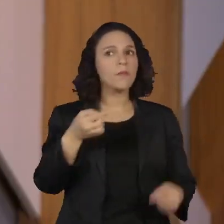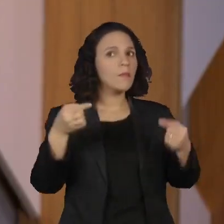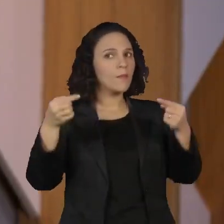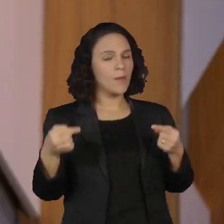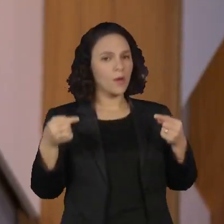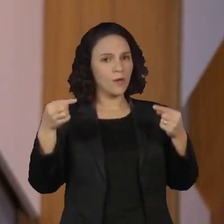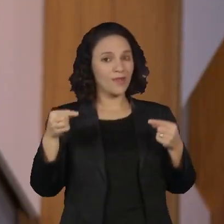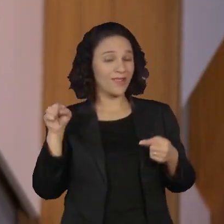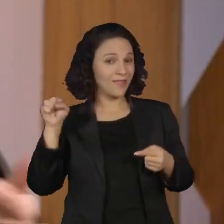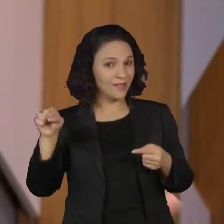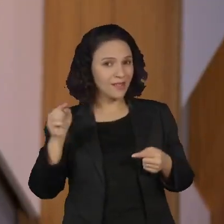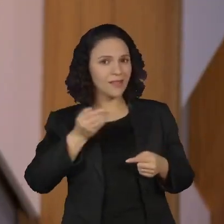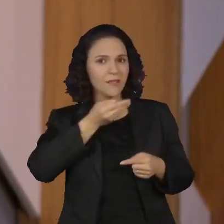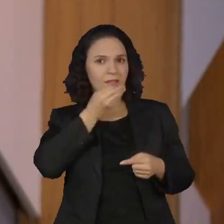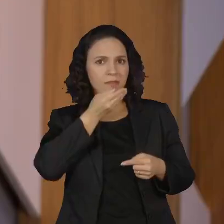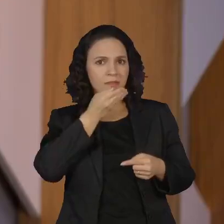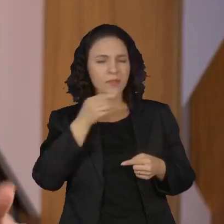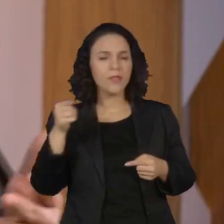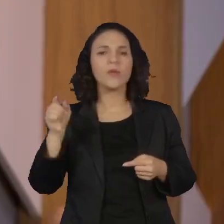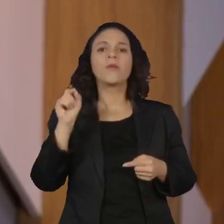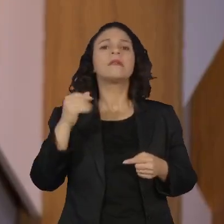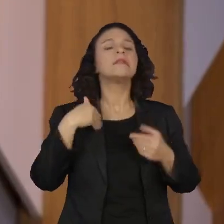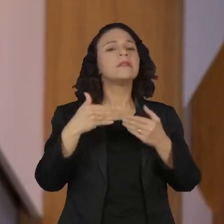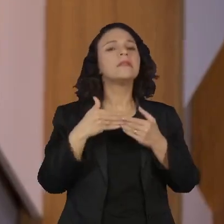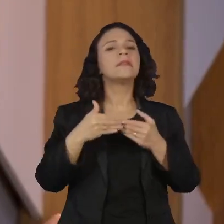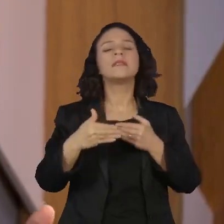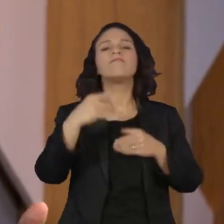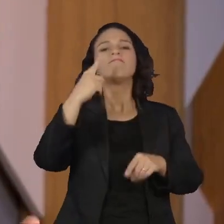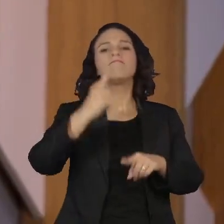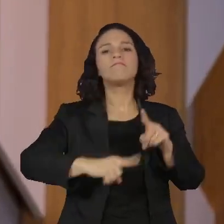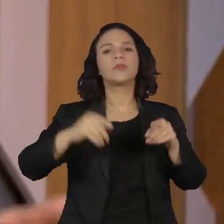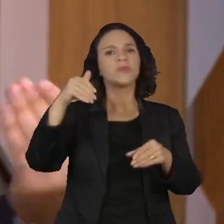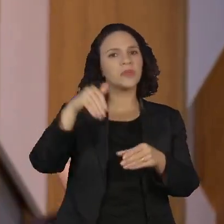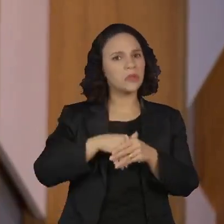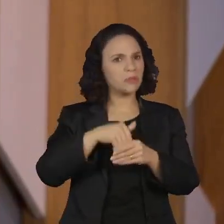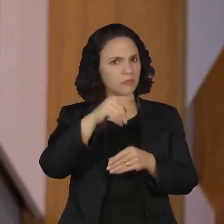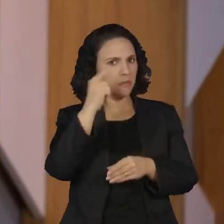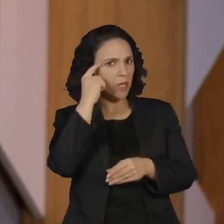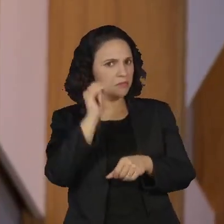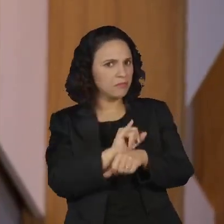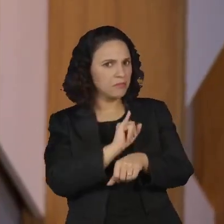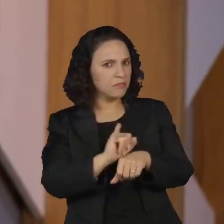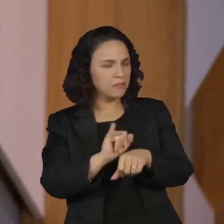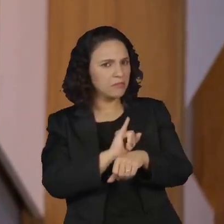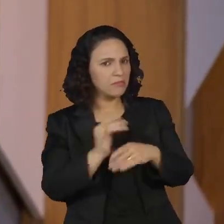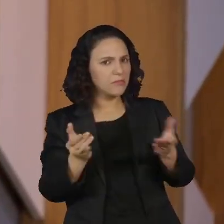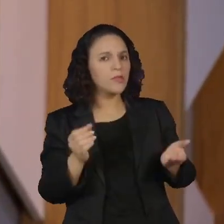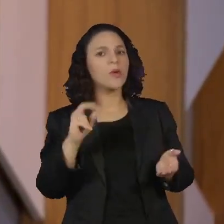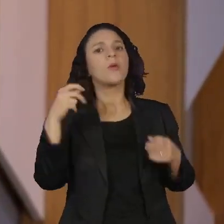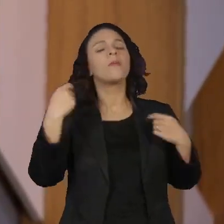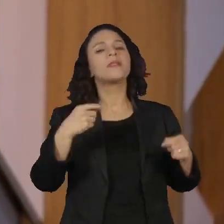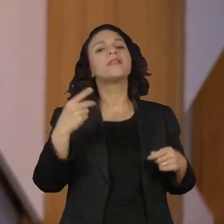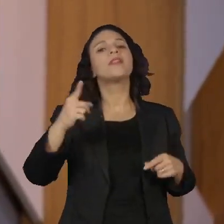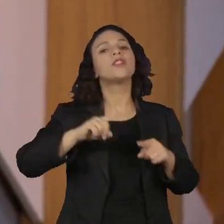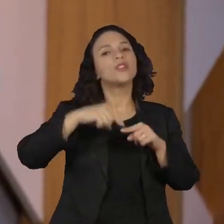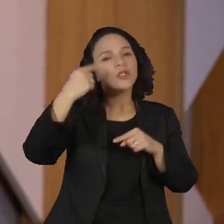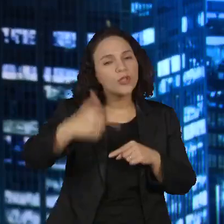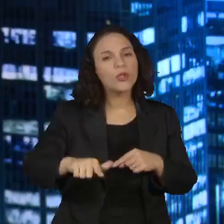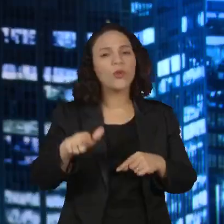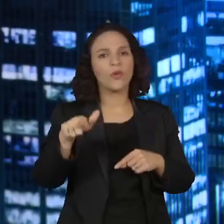candidato Marçal ser declarado inelegível, ou alguma decisão nesse sentido, e ter que ser necessária a realização de uma nova eleição?